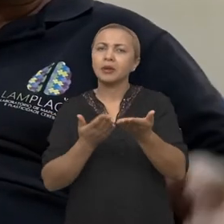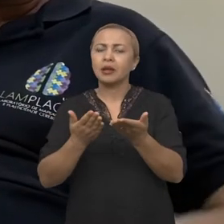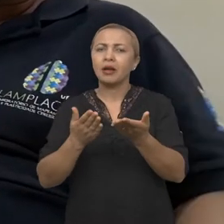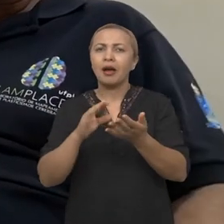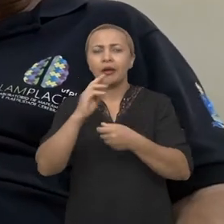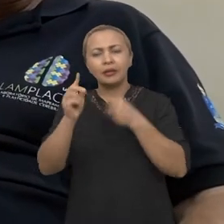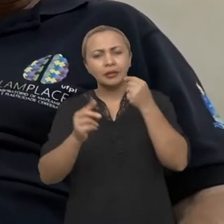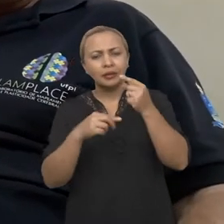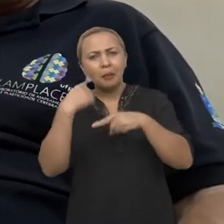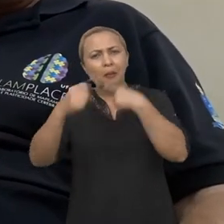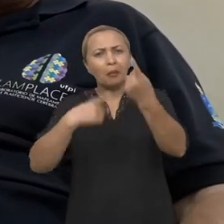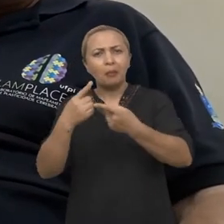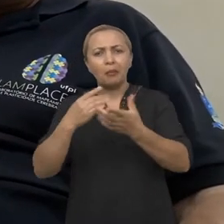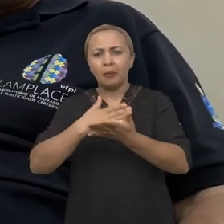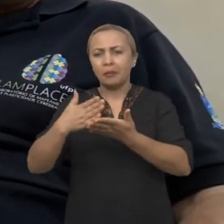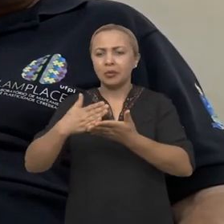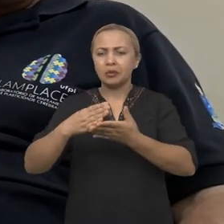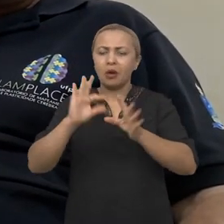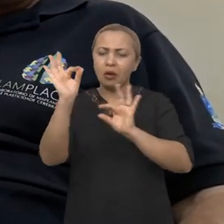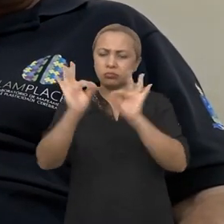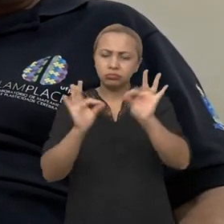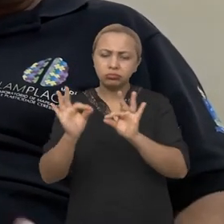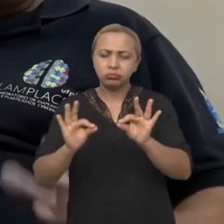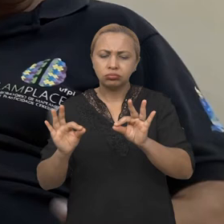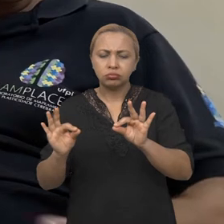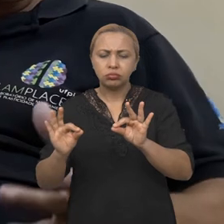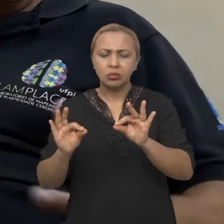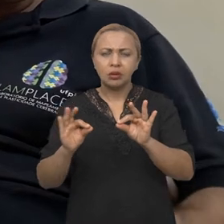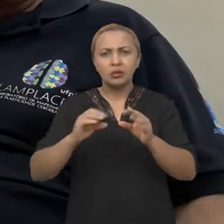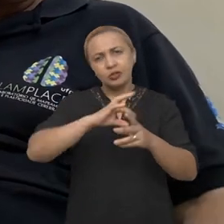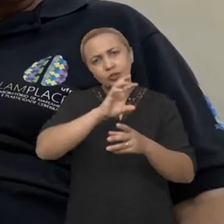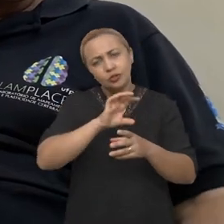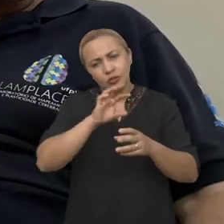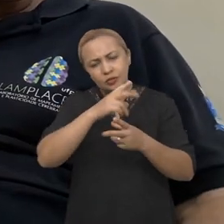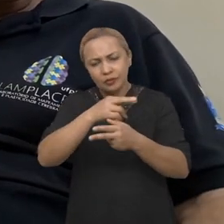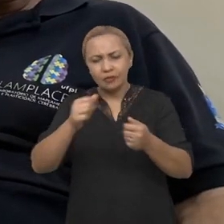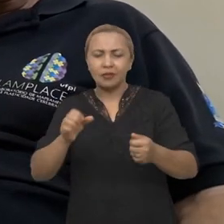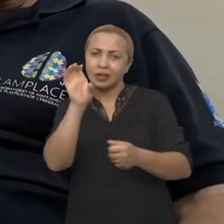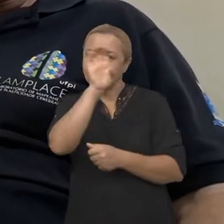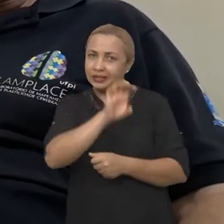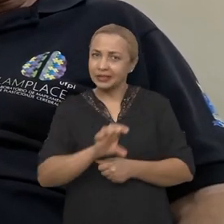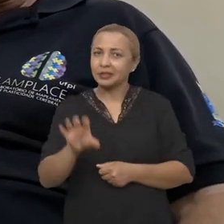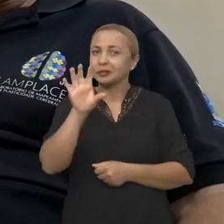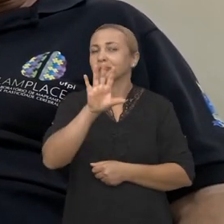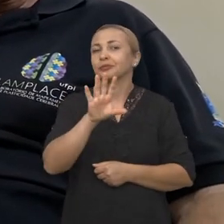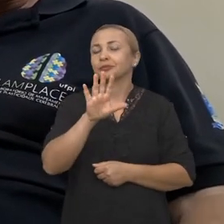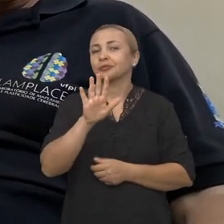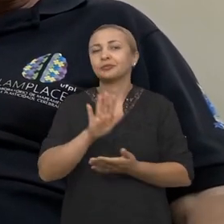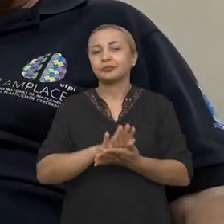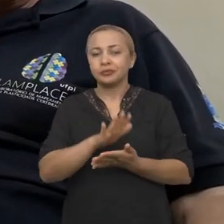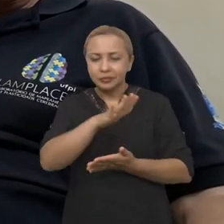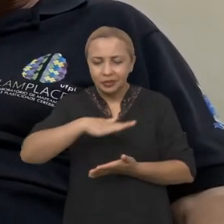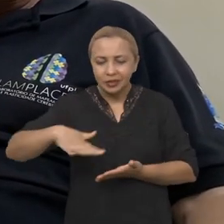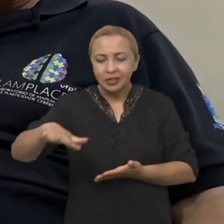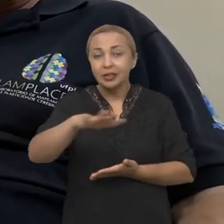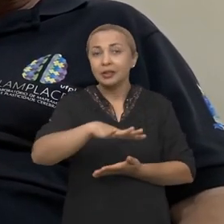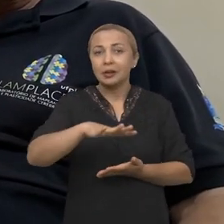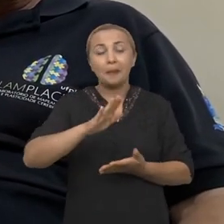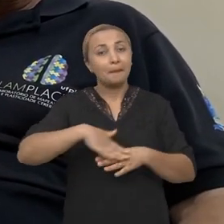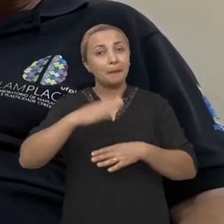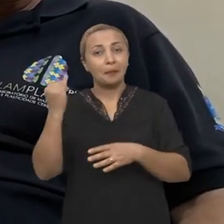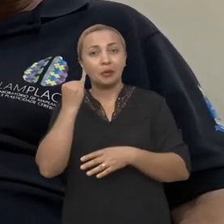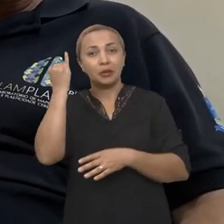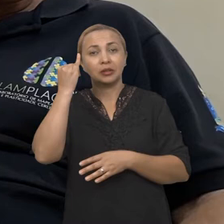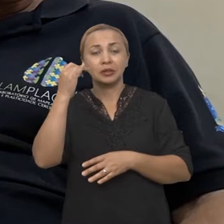começou a incorporar dentro de diversas áreas, principalmente na educação,